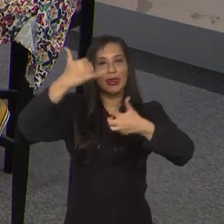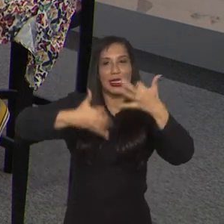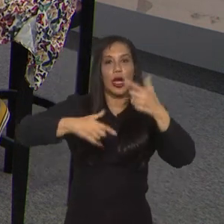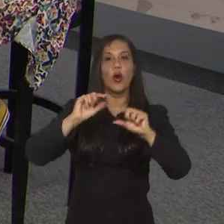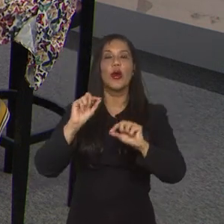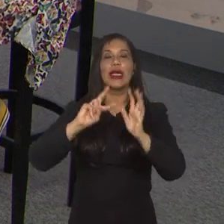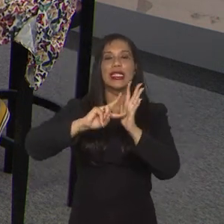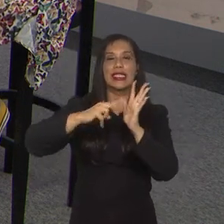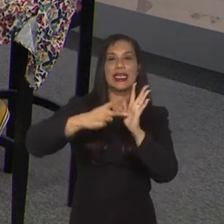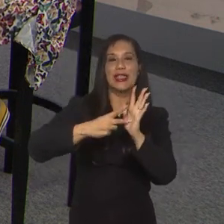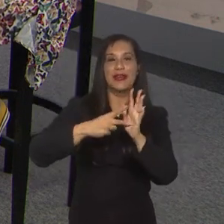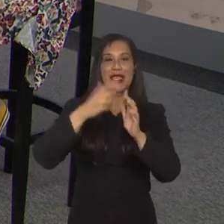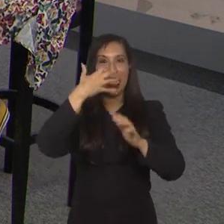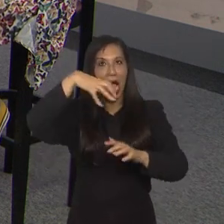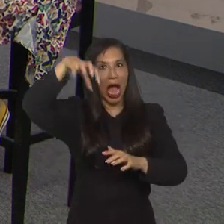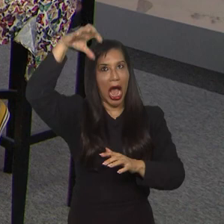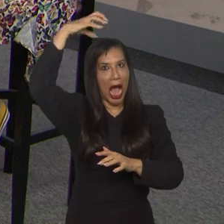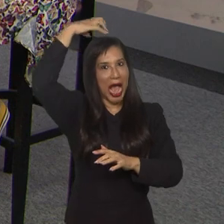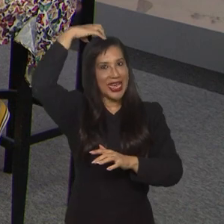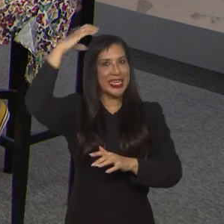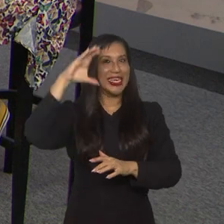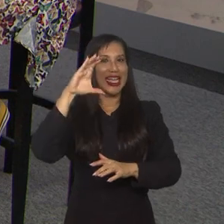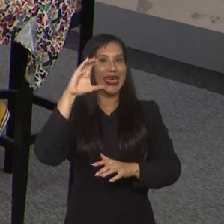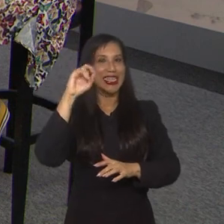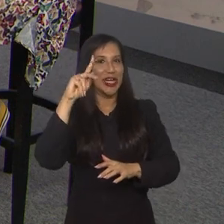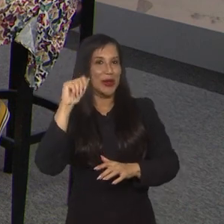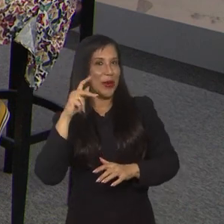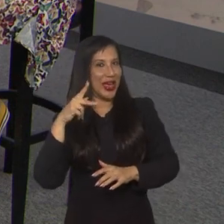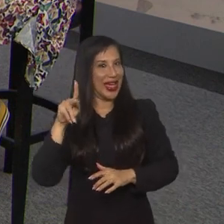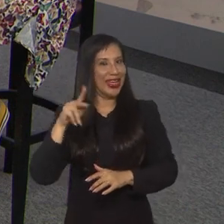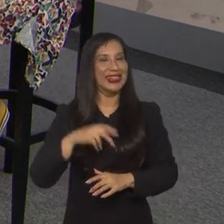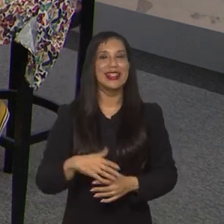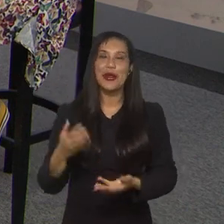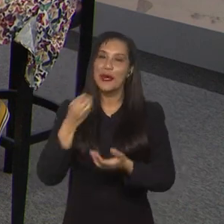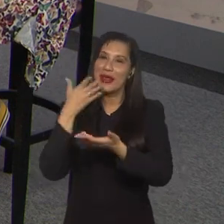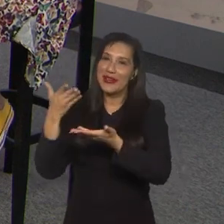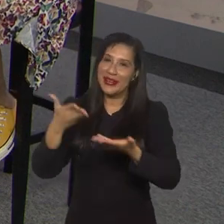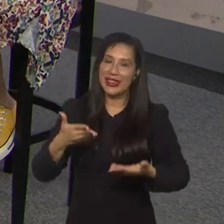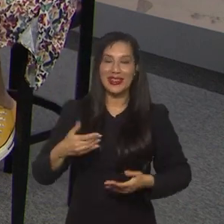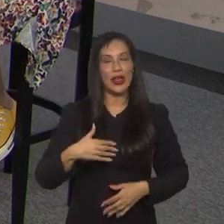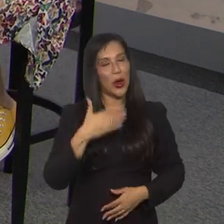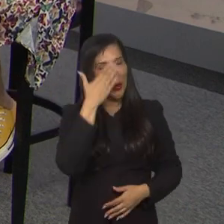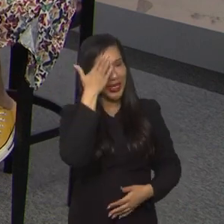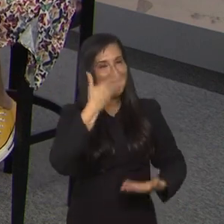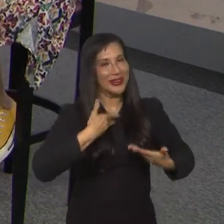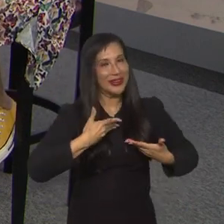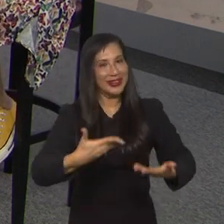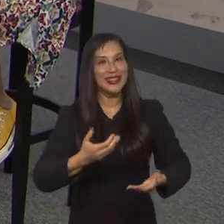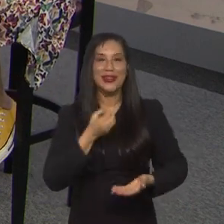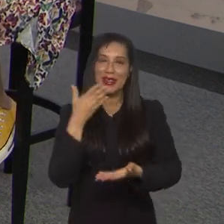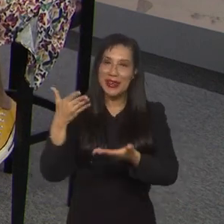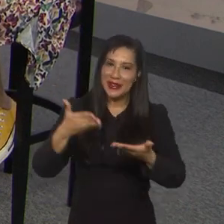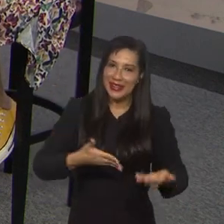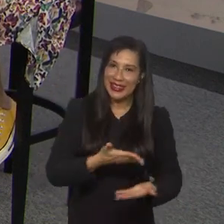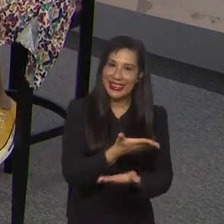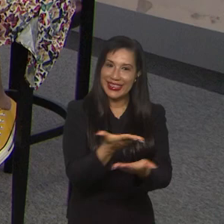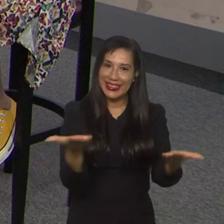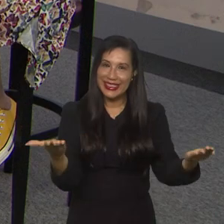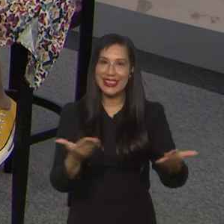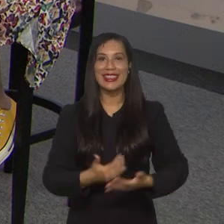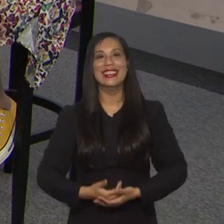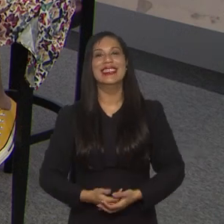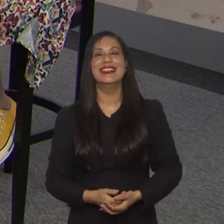significa ser uma rainha da Copa. Bem-vindos todos. Obrigado pelo convite. Bem-vindo, Tati. Bem-vindo, Lincoln.